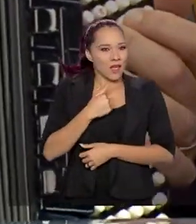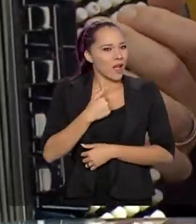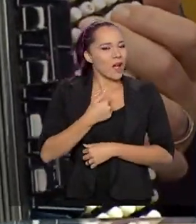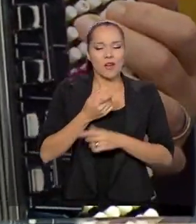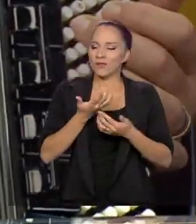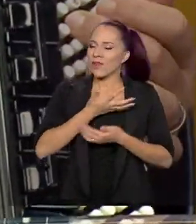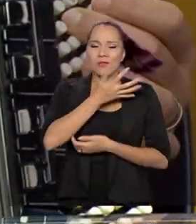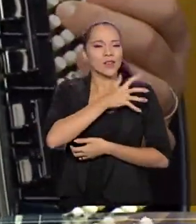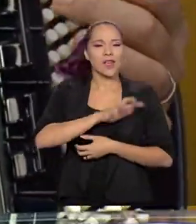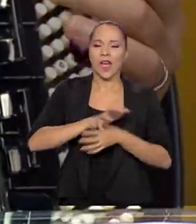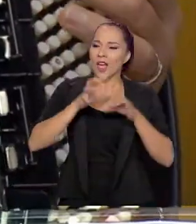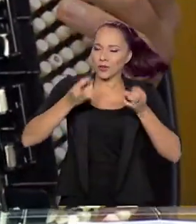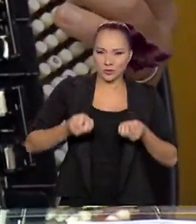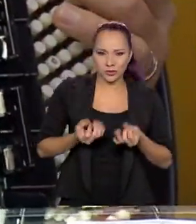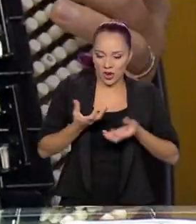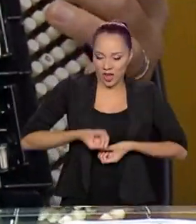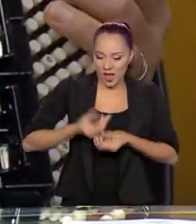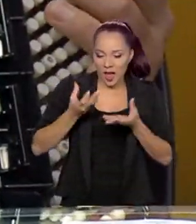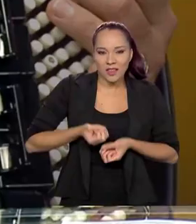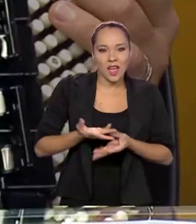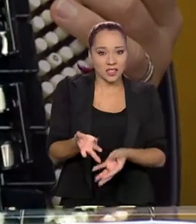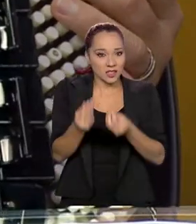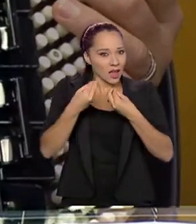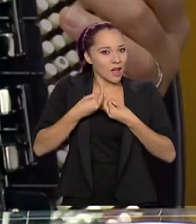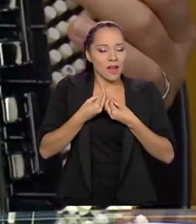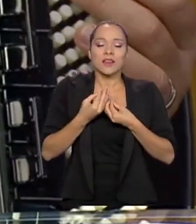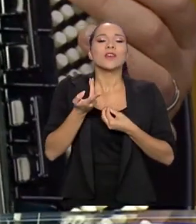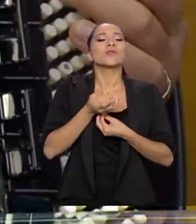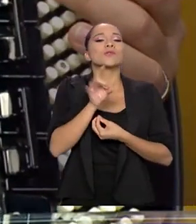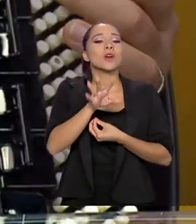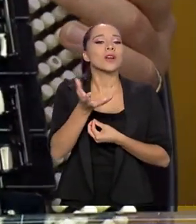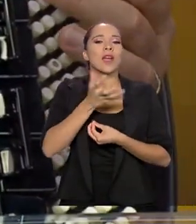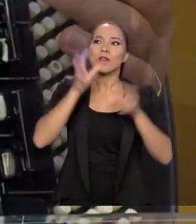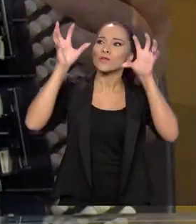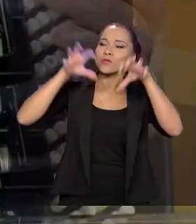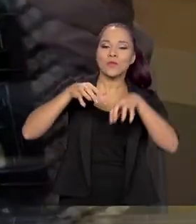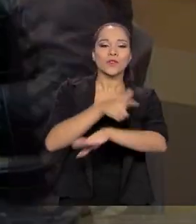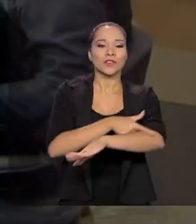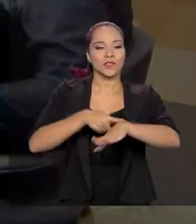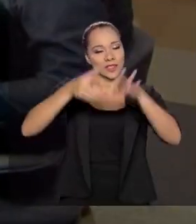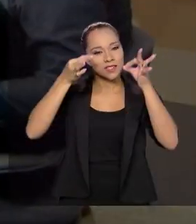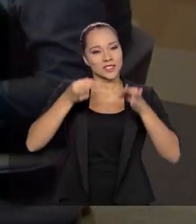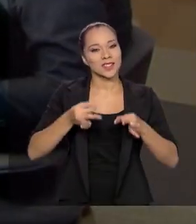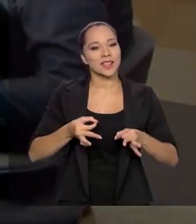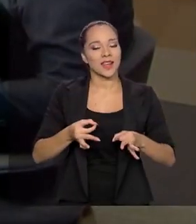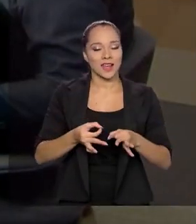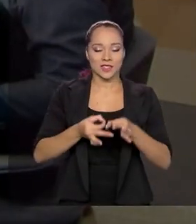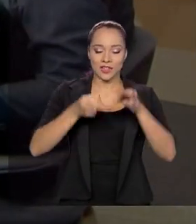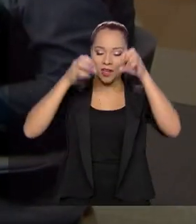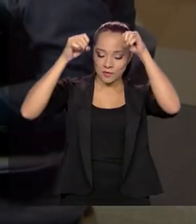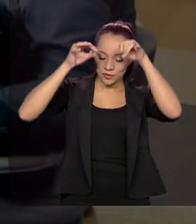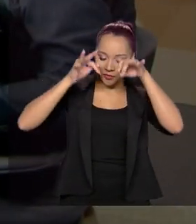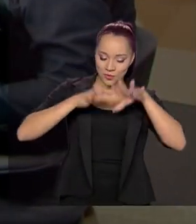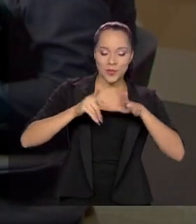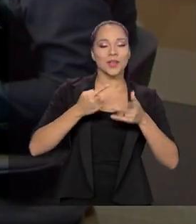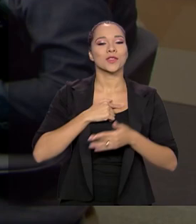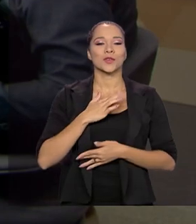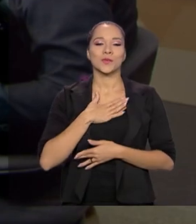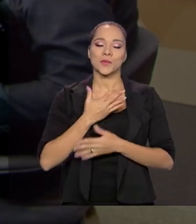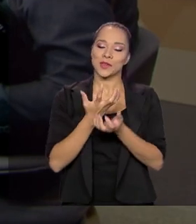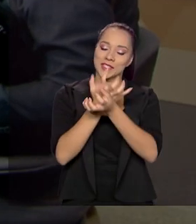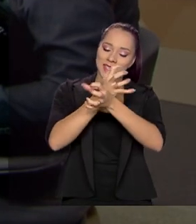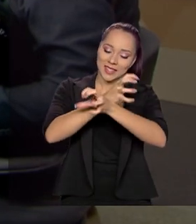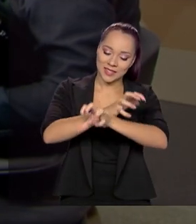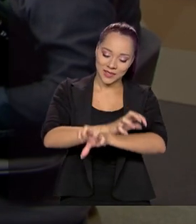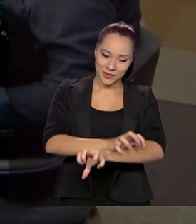Não, eu não quero enchente de caridade, eu só quero chuva de honestidade, molhando as terras do meu